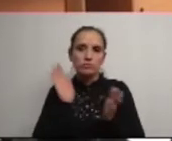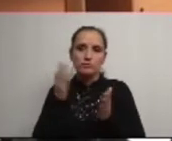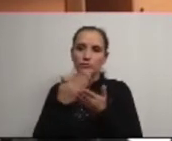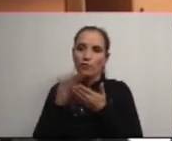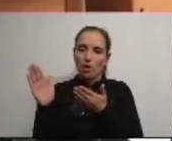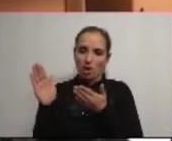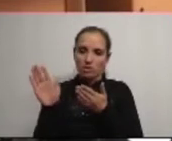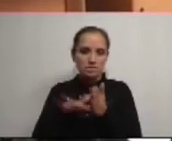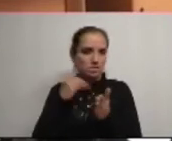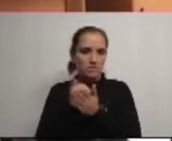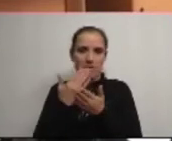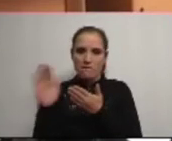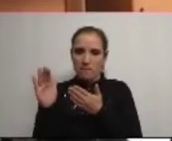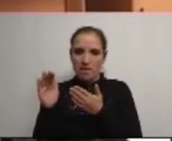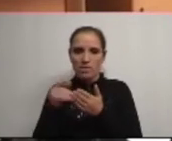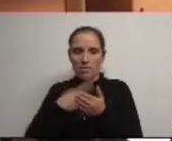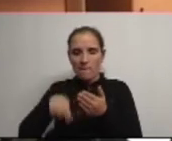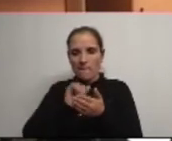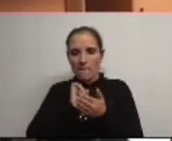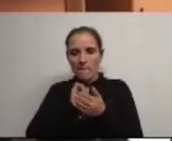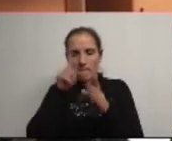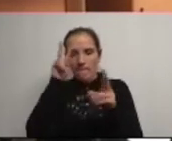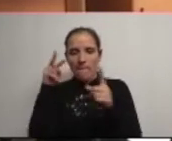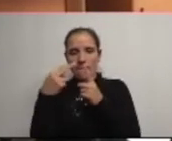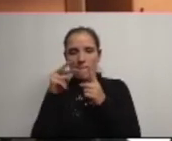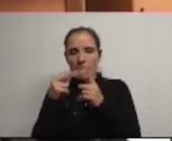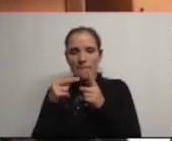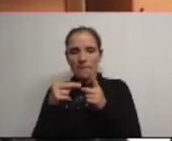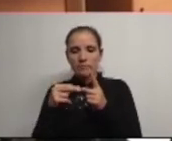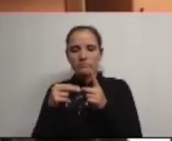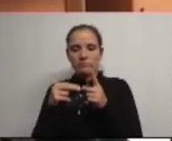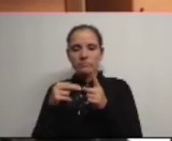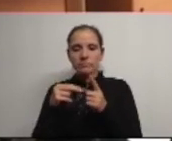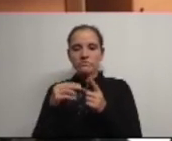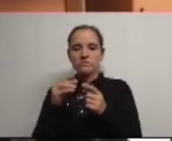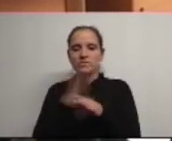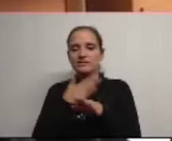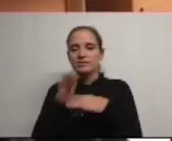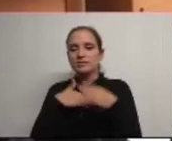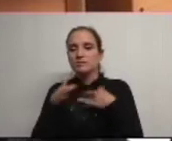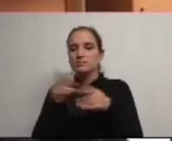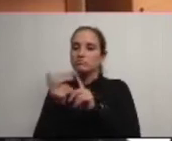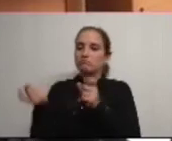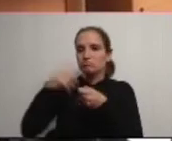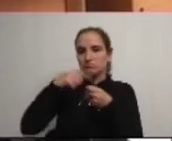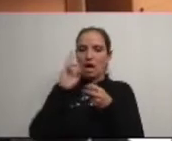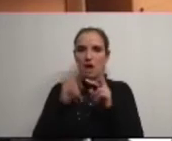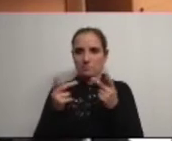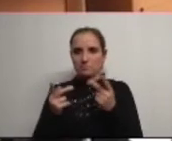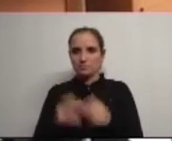sempre esteve fora da nossa perspectiva fazer a sua transição para